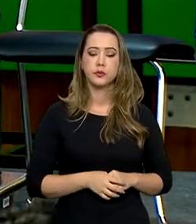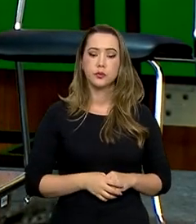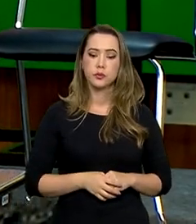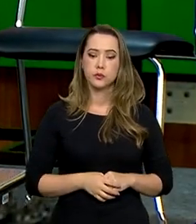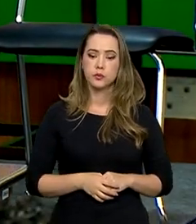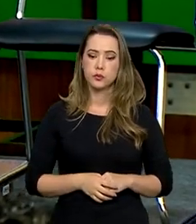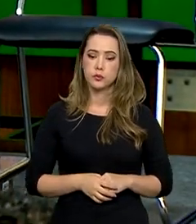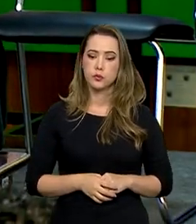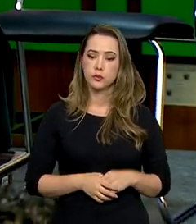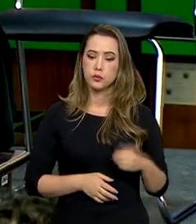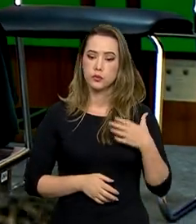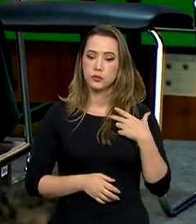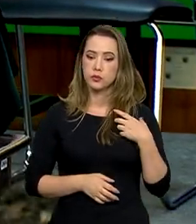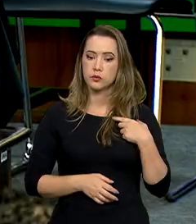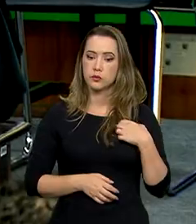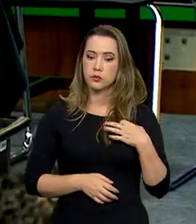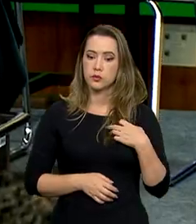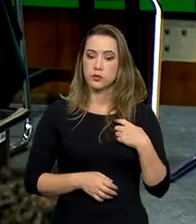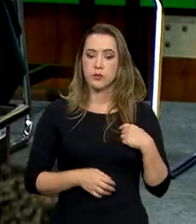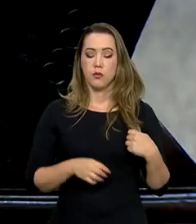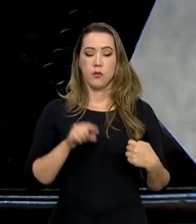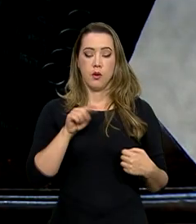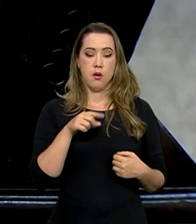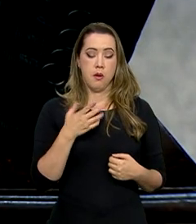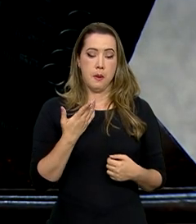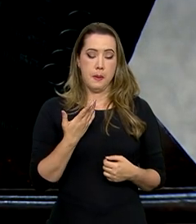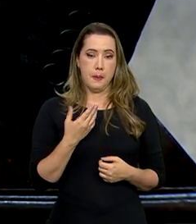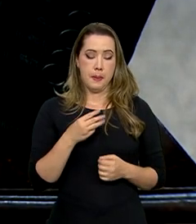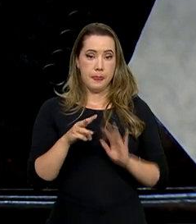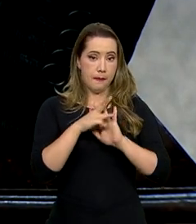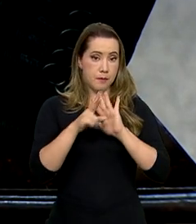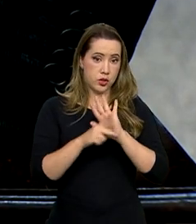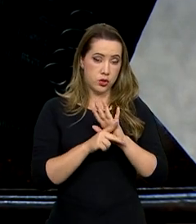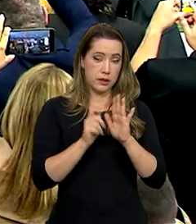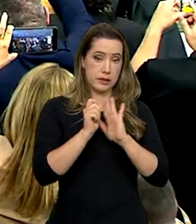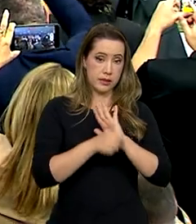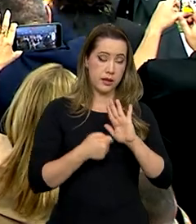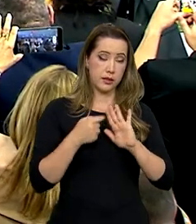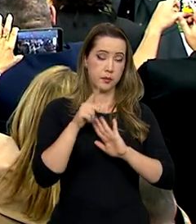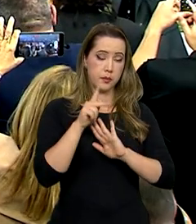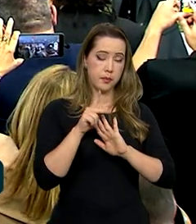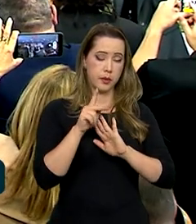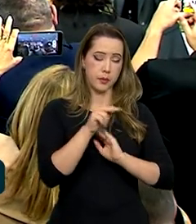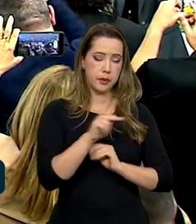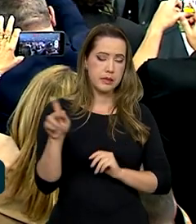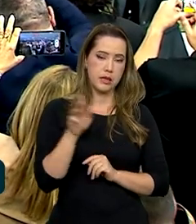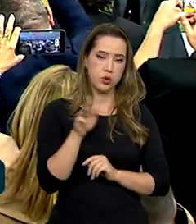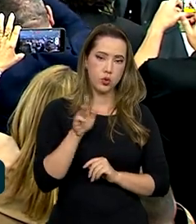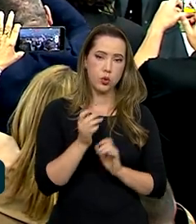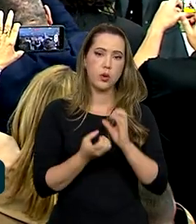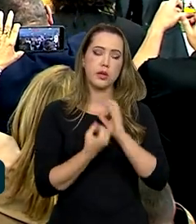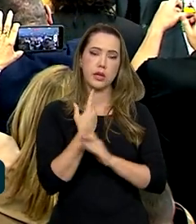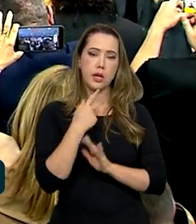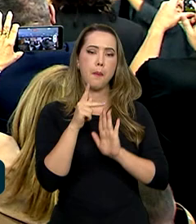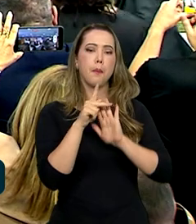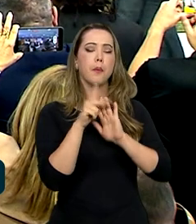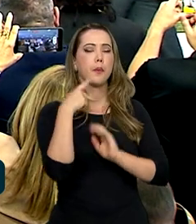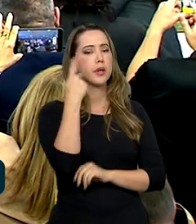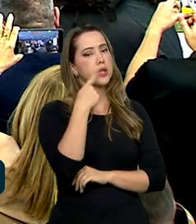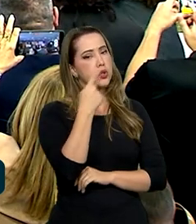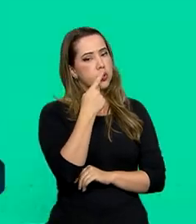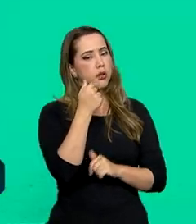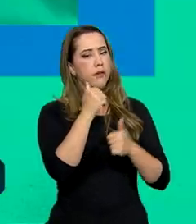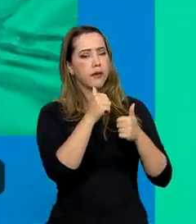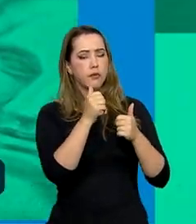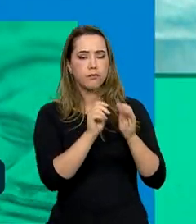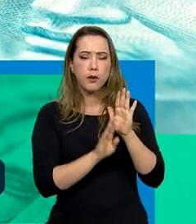A medida assinada pelo presidente Lula estabelece a política de valorização do salário mínimo e passa a valer a partir de janeiro do ano que